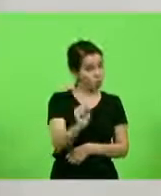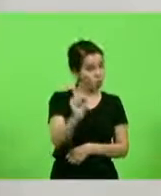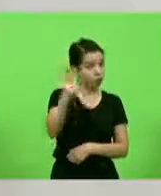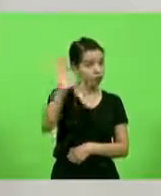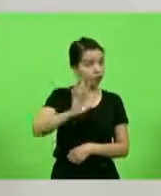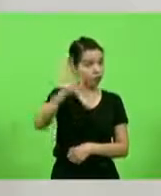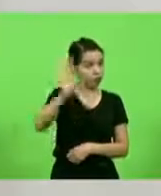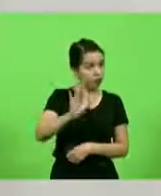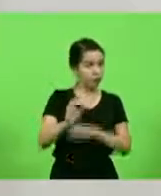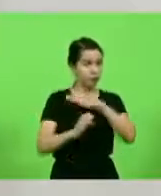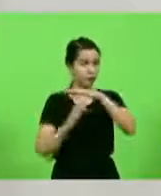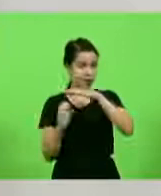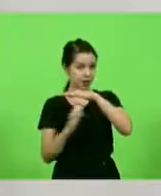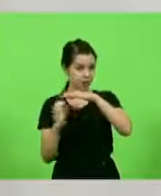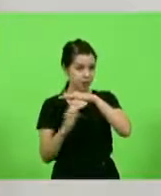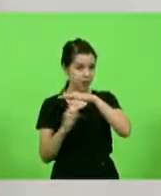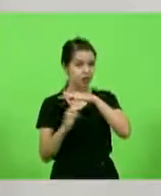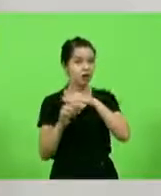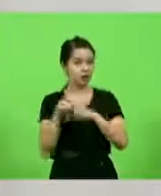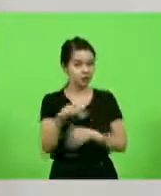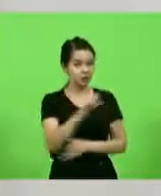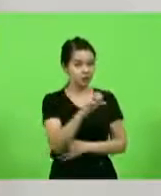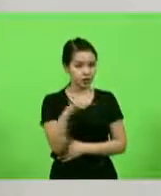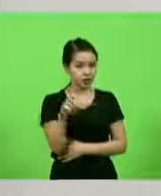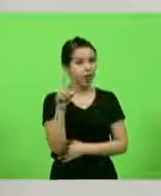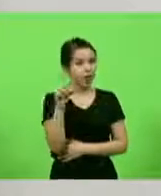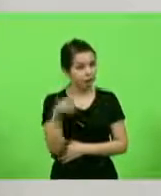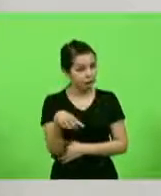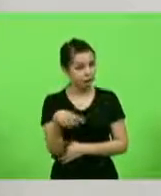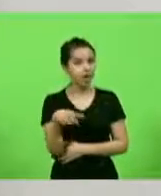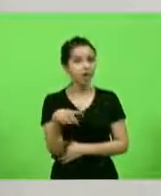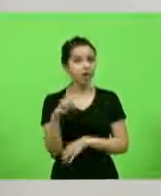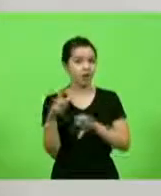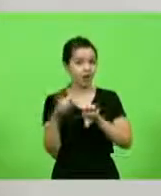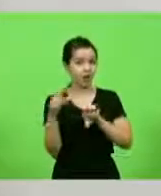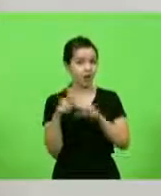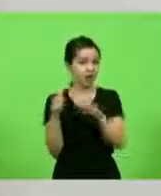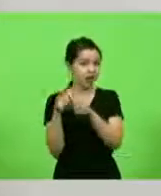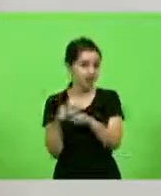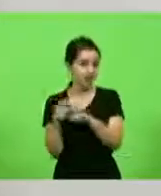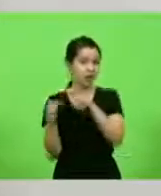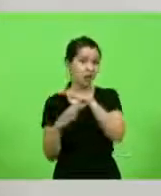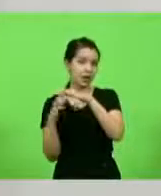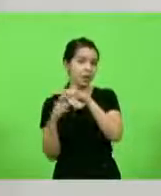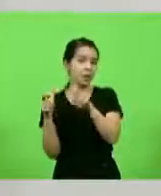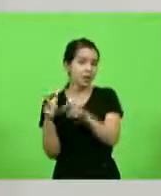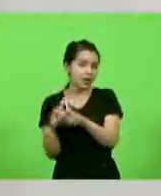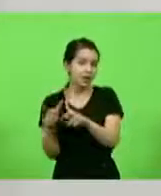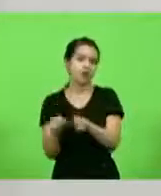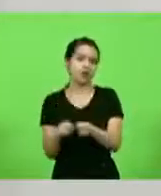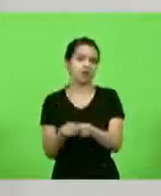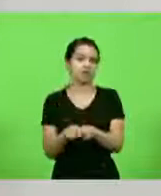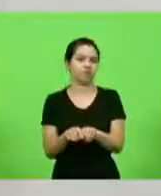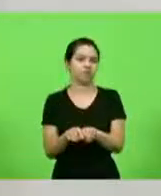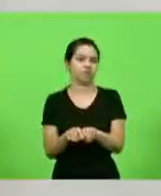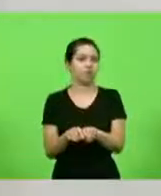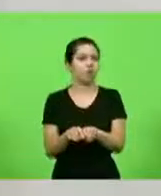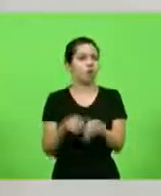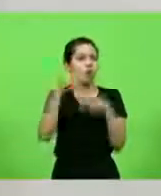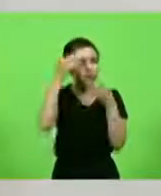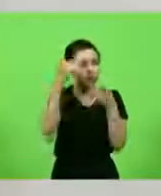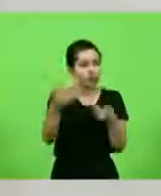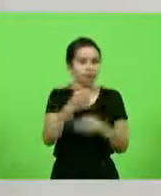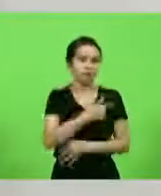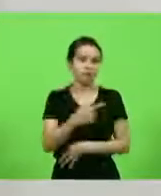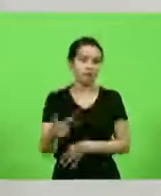são microempreendedores individuais e empresários de pequeno porte. Obrigado ao governo do Estado que antes tarde